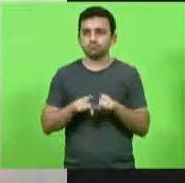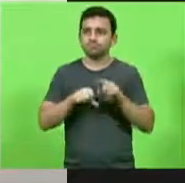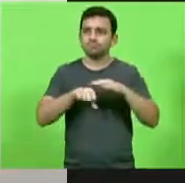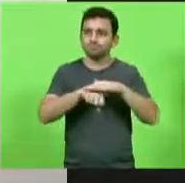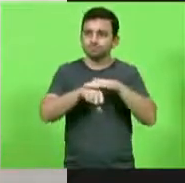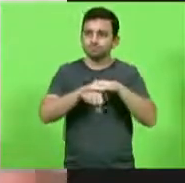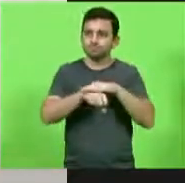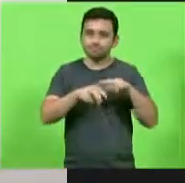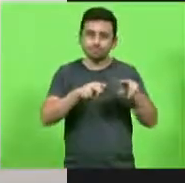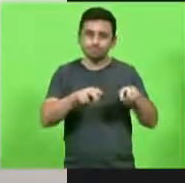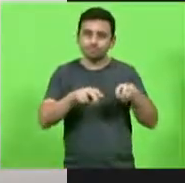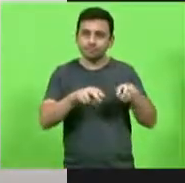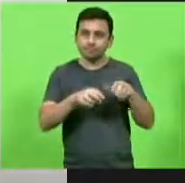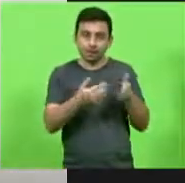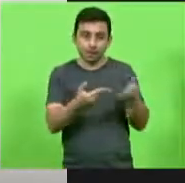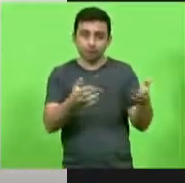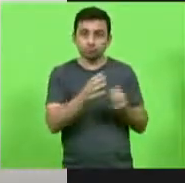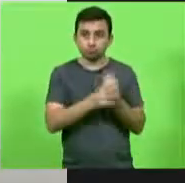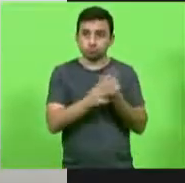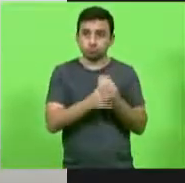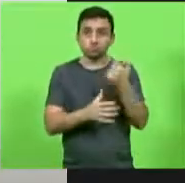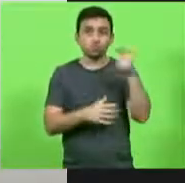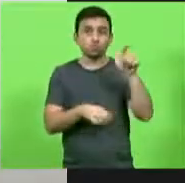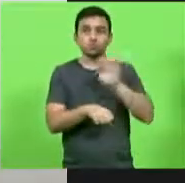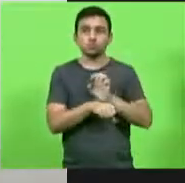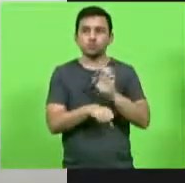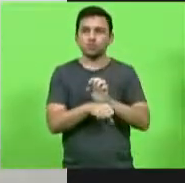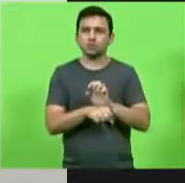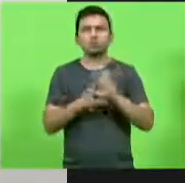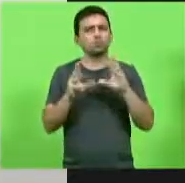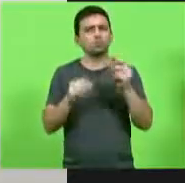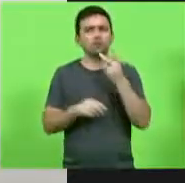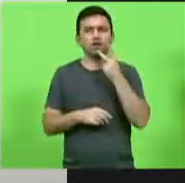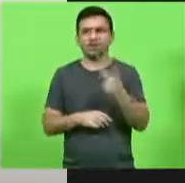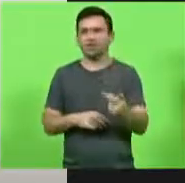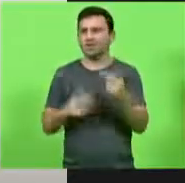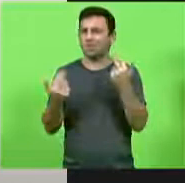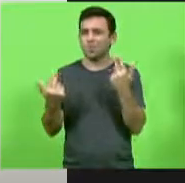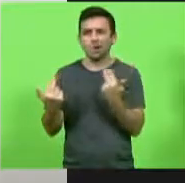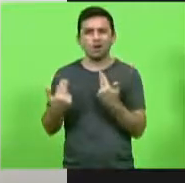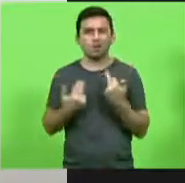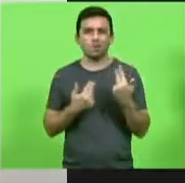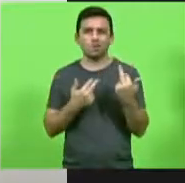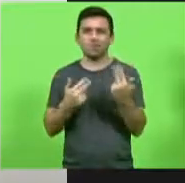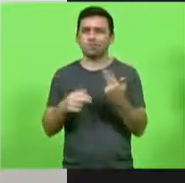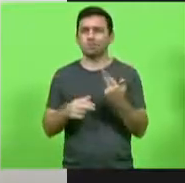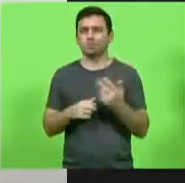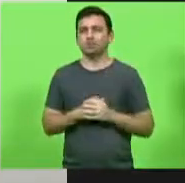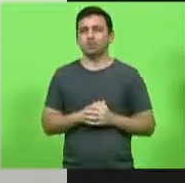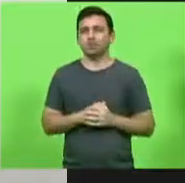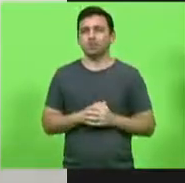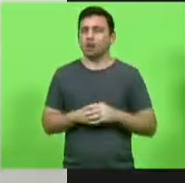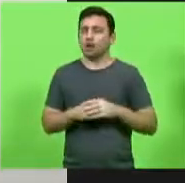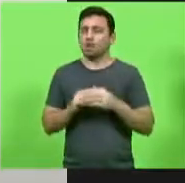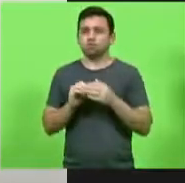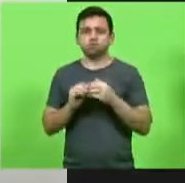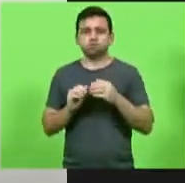produtores de outros estados e todos apontam a mesma coisa o aumento